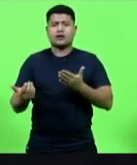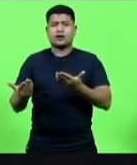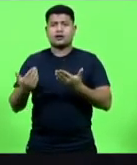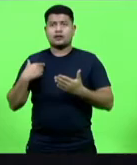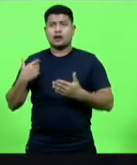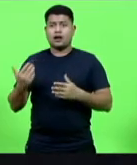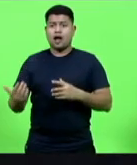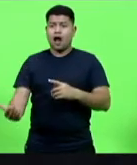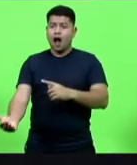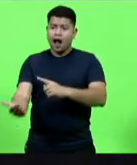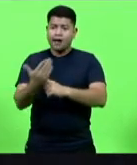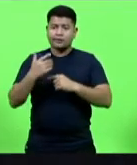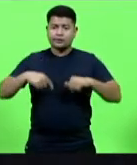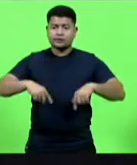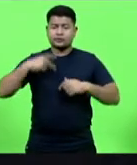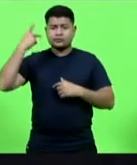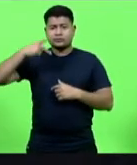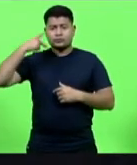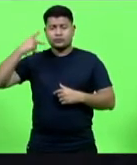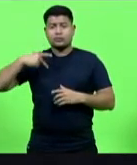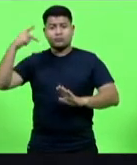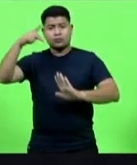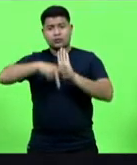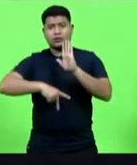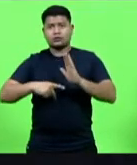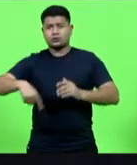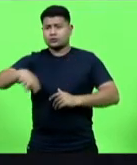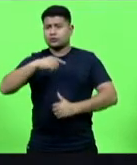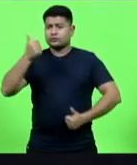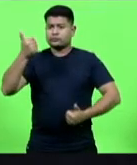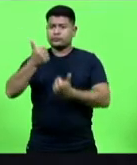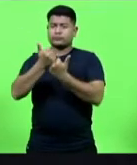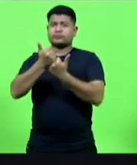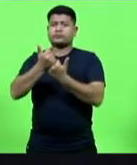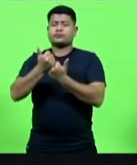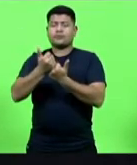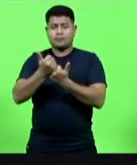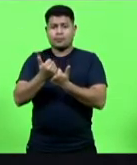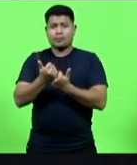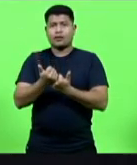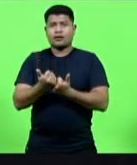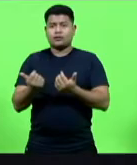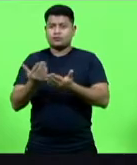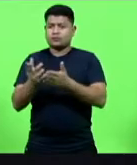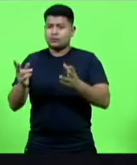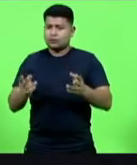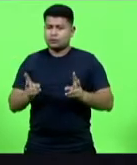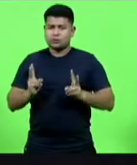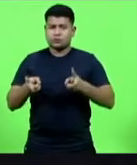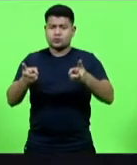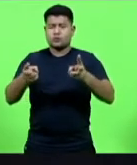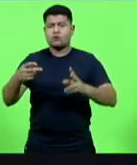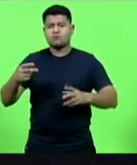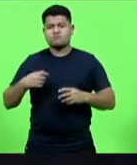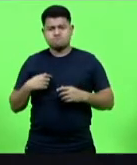para o parlamento um projeto tão importante, tem o nosso apoio, tem o nosso aval, que vocês continuem guerreiras.